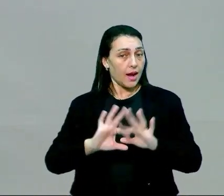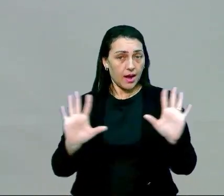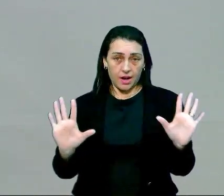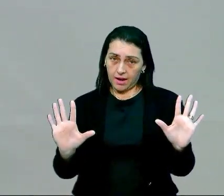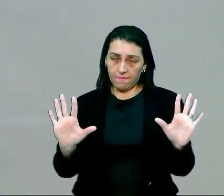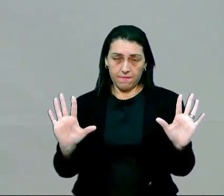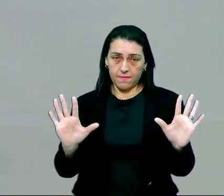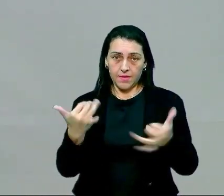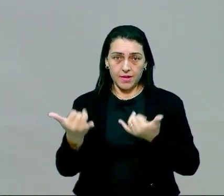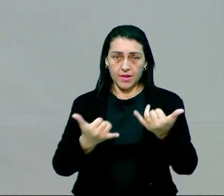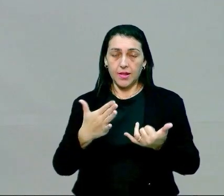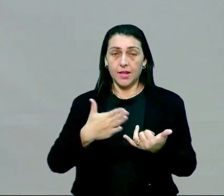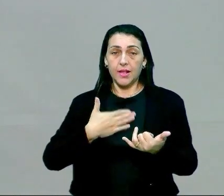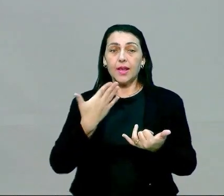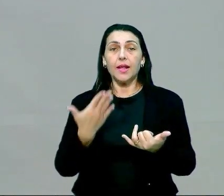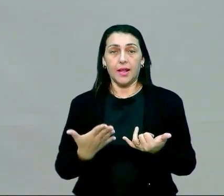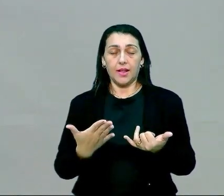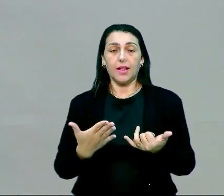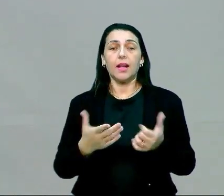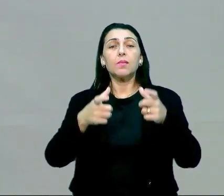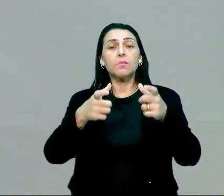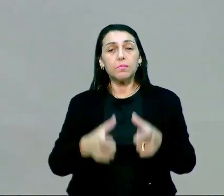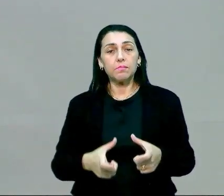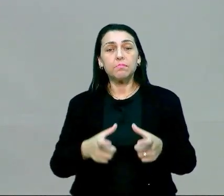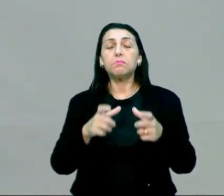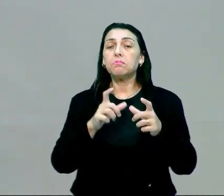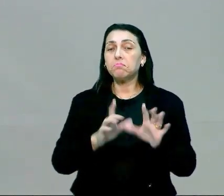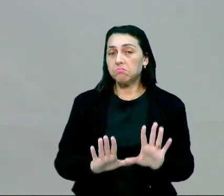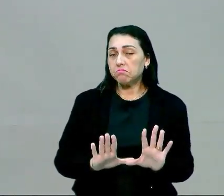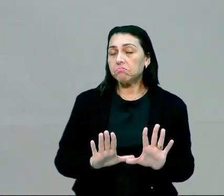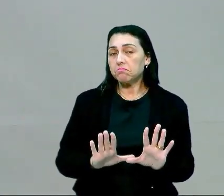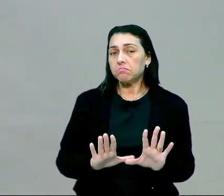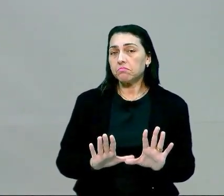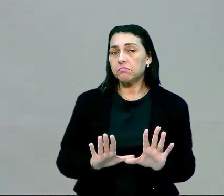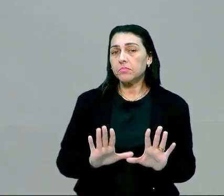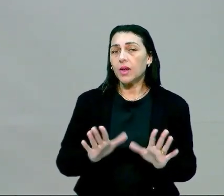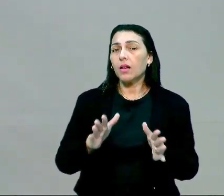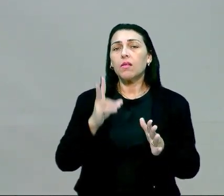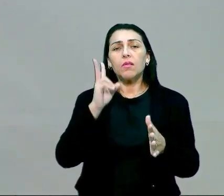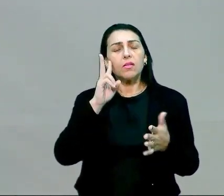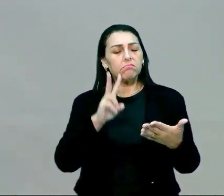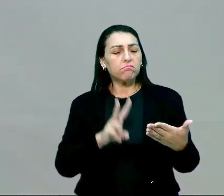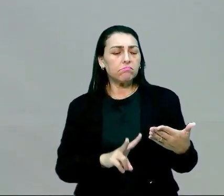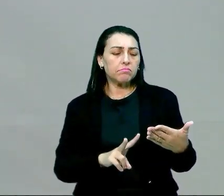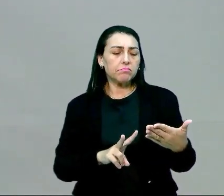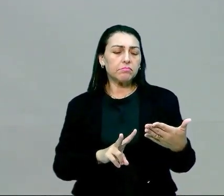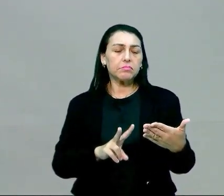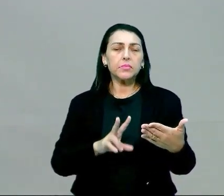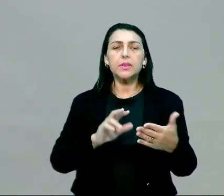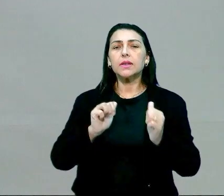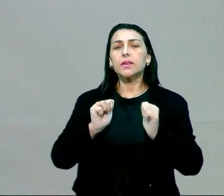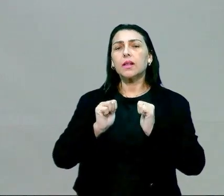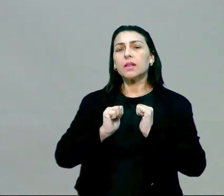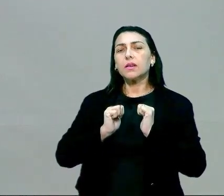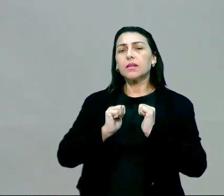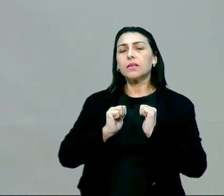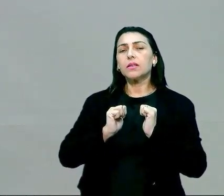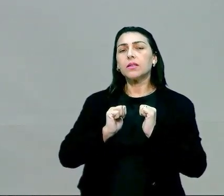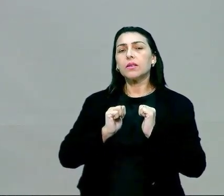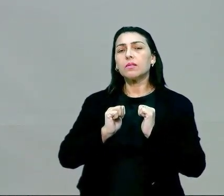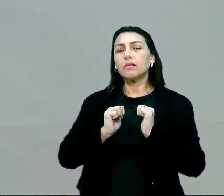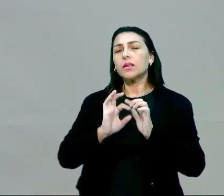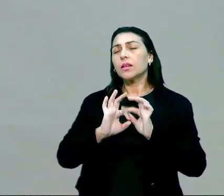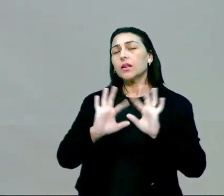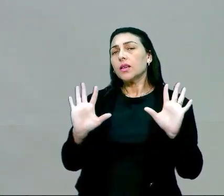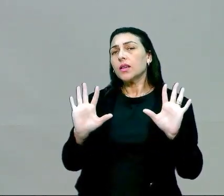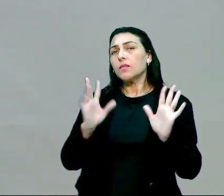é um caso. O lazer livre, ele pode ser ativo e passivo. Passivo, a gente vai ficar ali mais em homeostase, ali quietinho, em